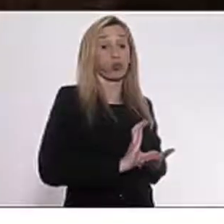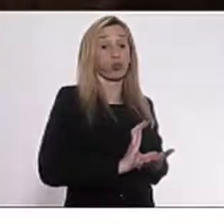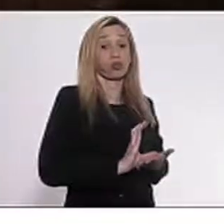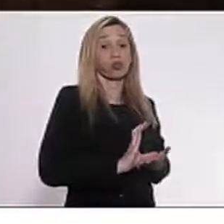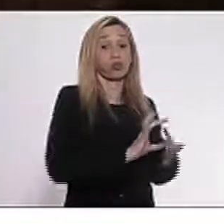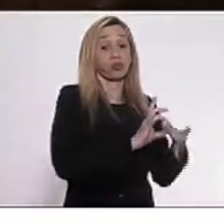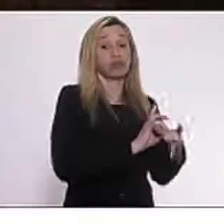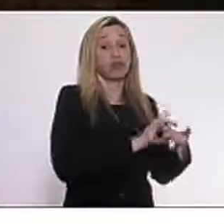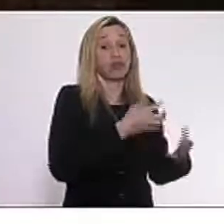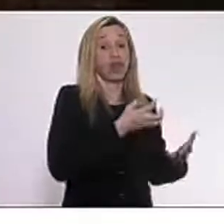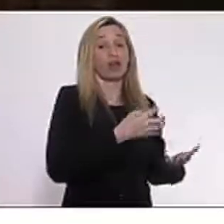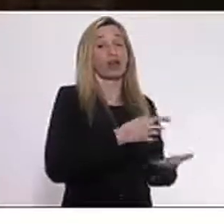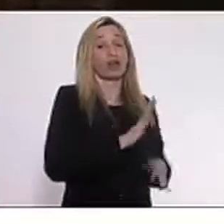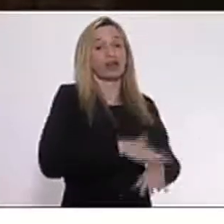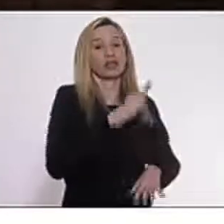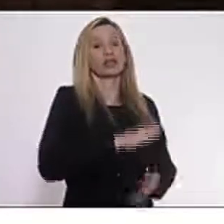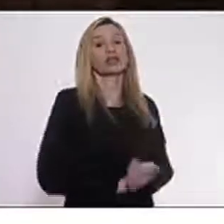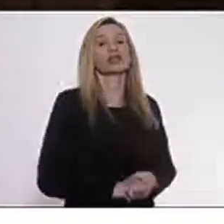forma,